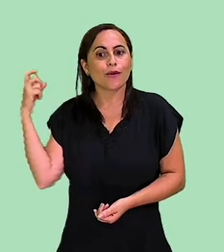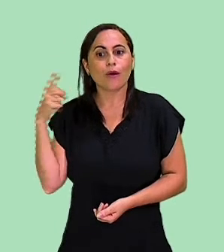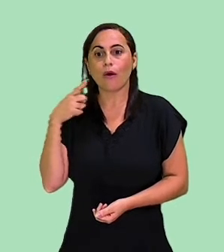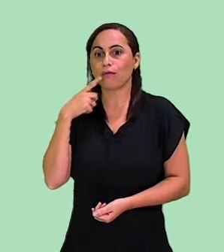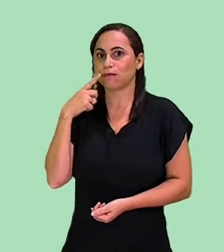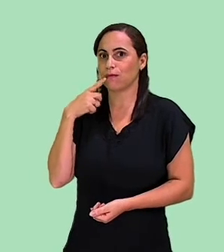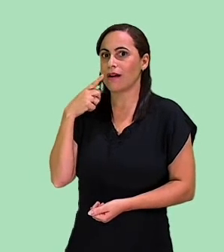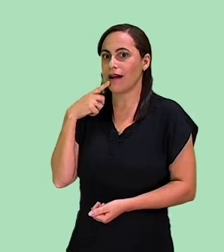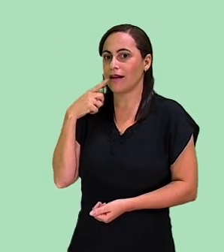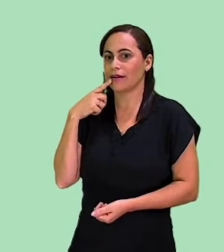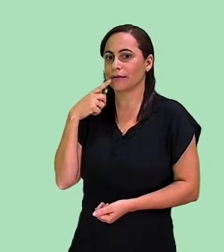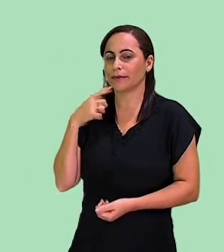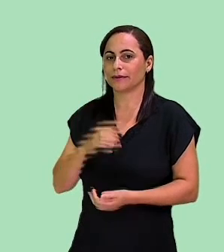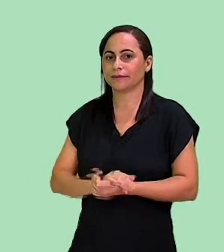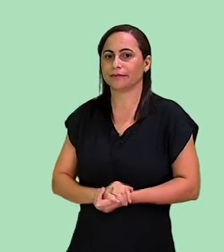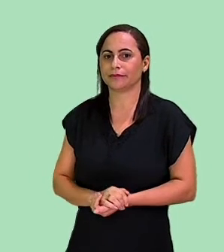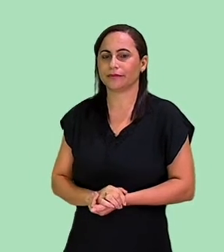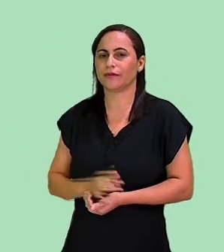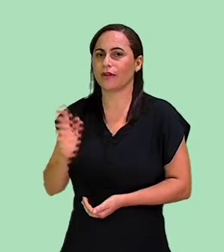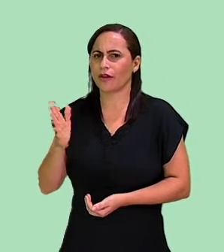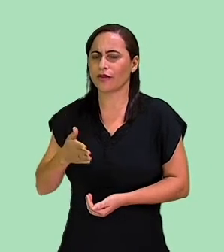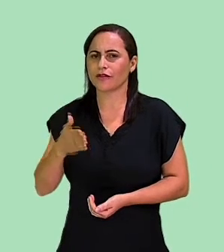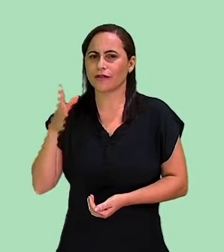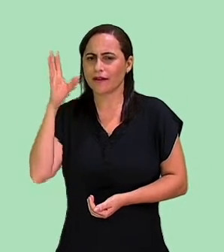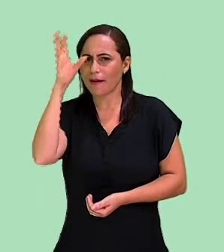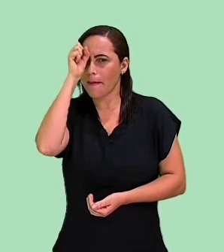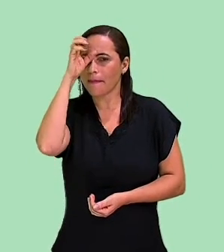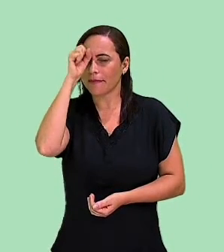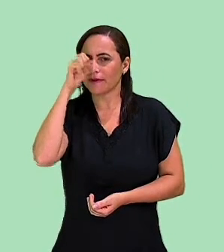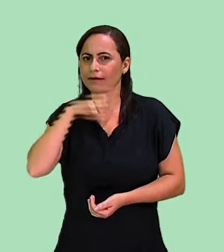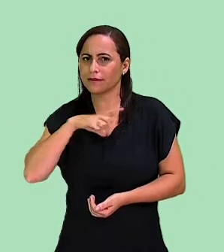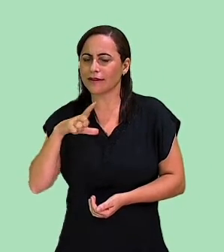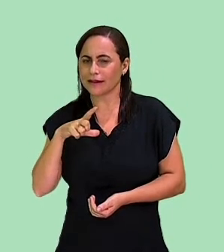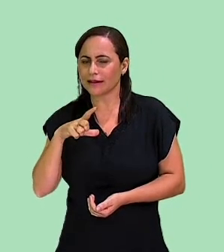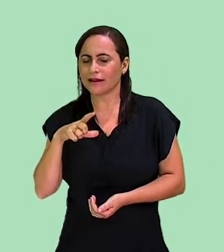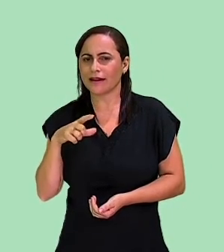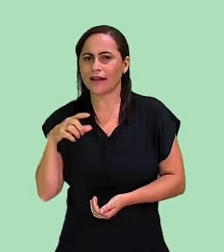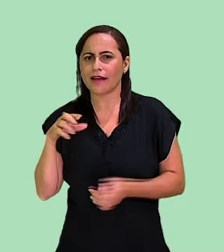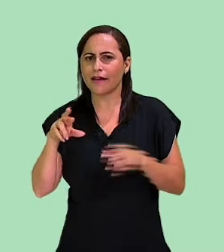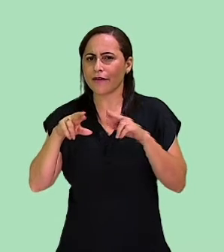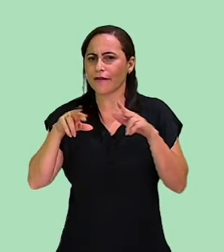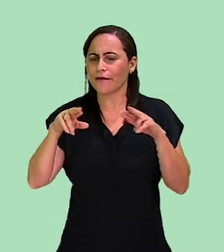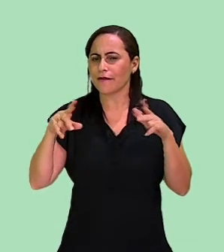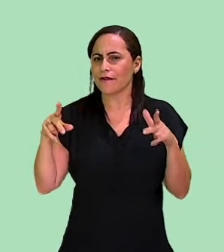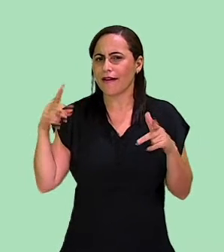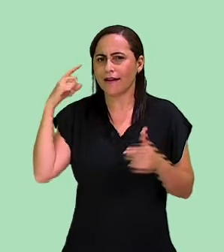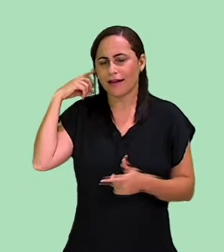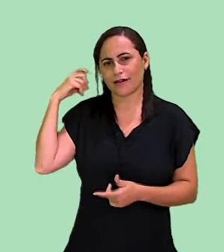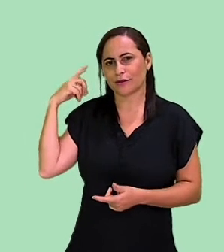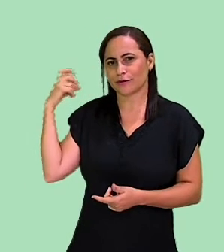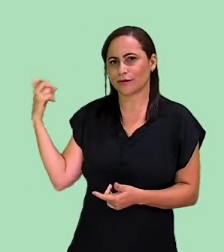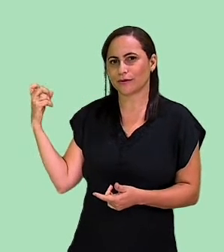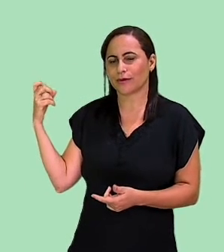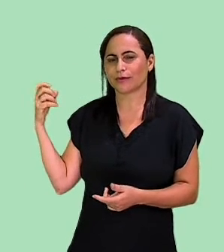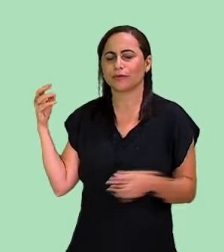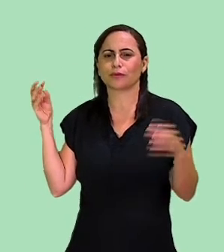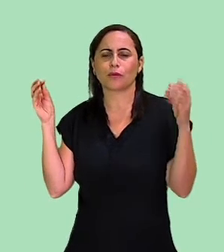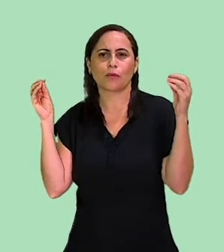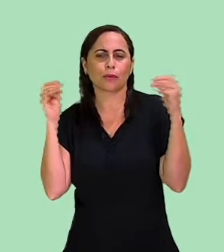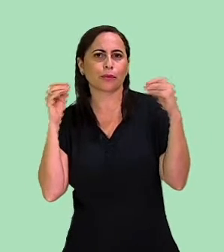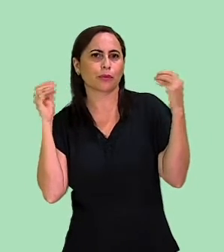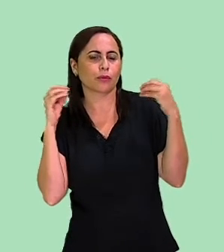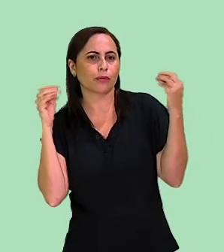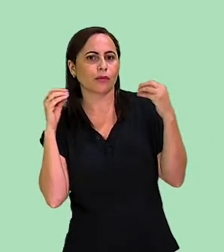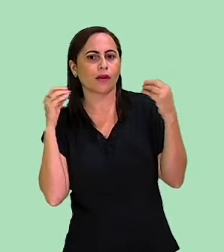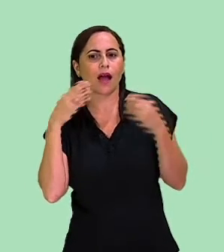Vamos lá! Vocês já aprenderam que a nossa boca emite muitos sons. O beijo, o bocejar. Então,